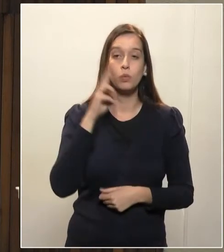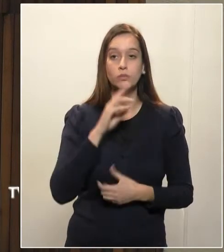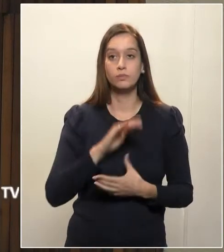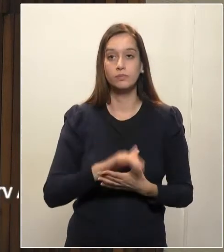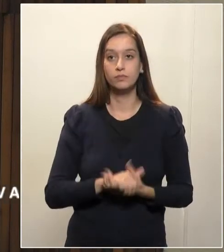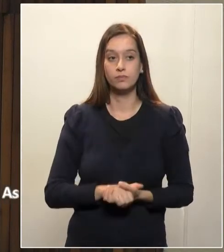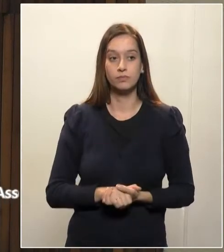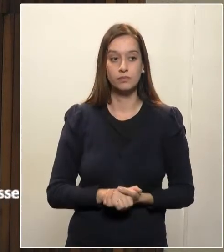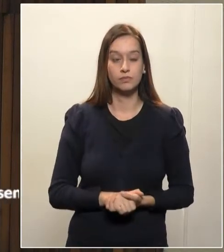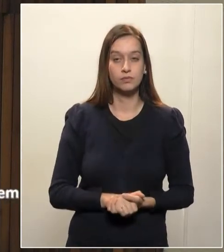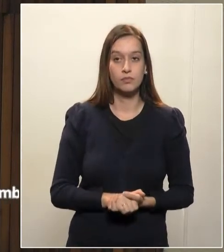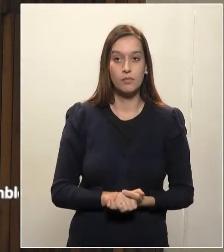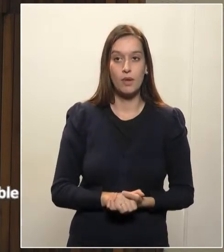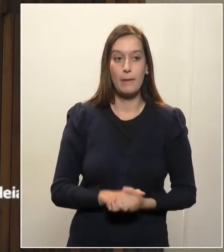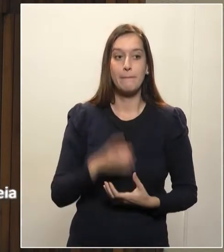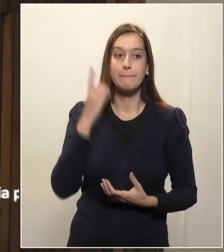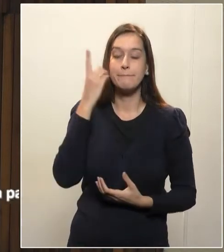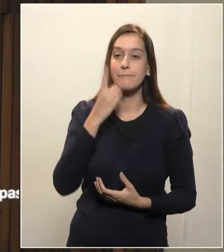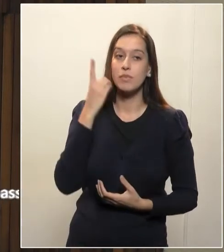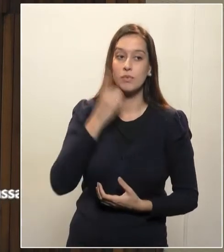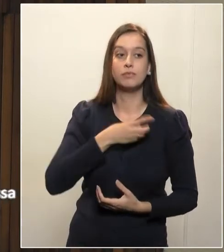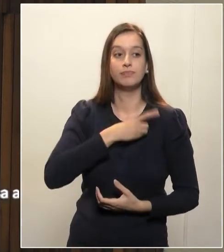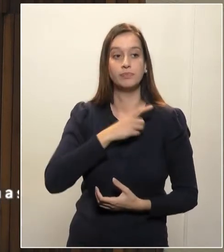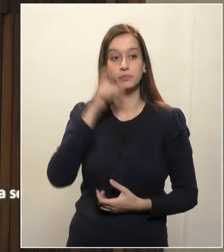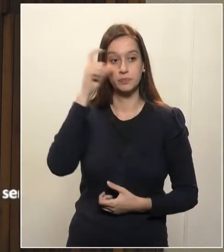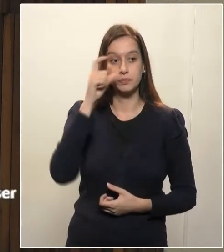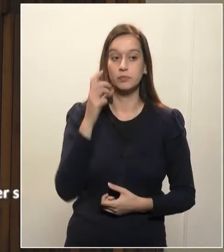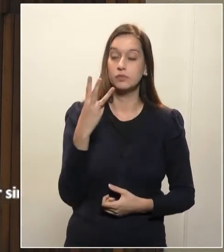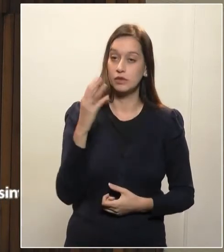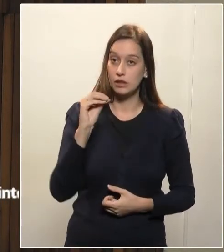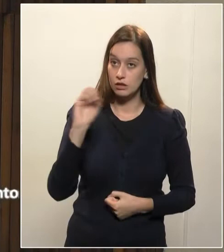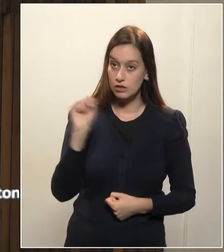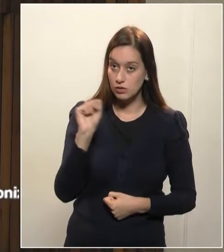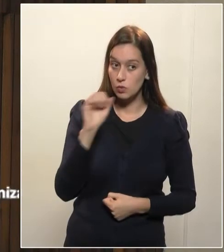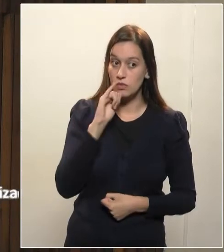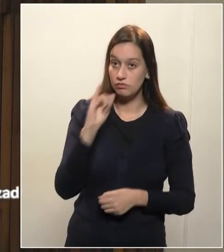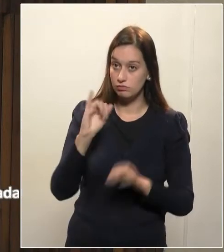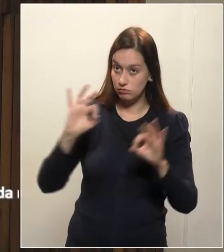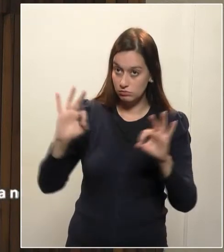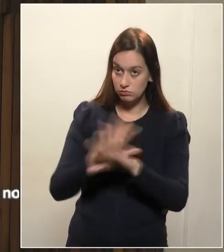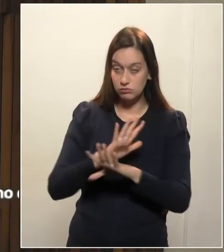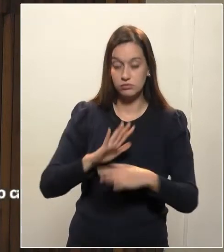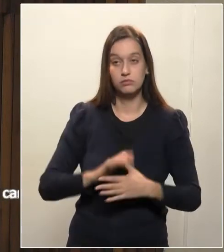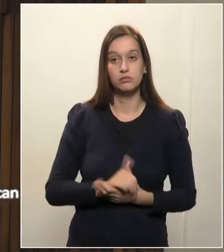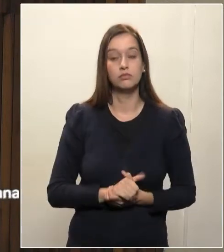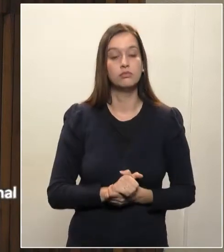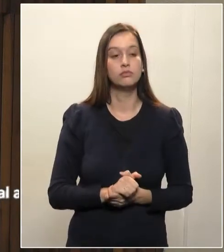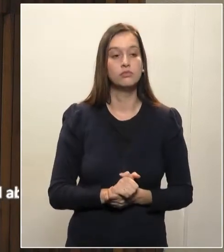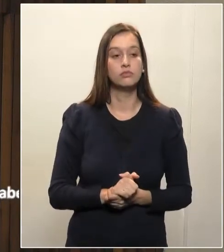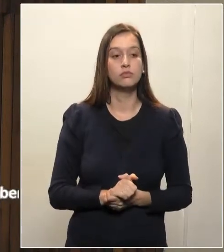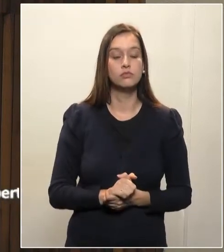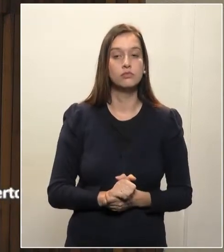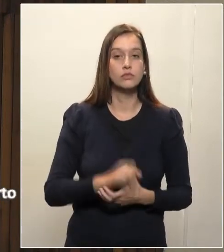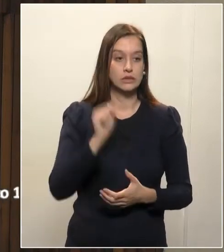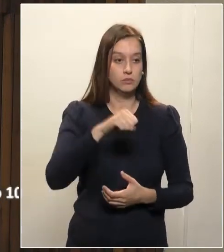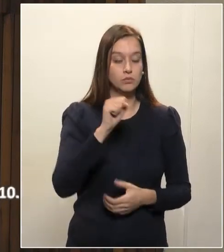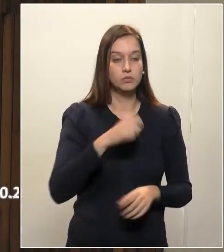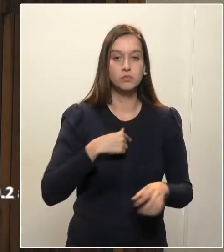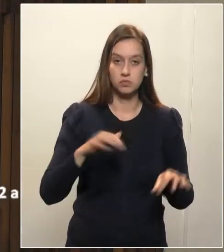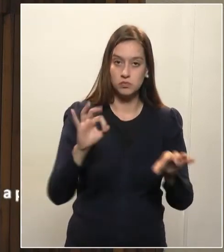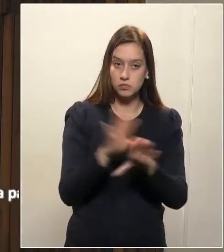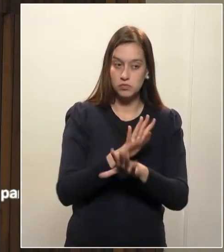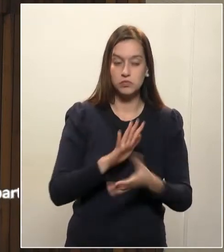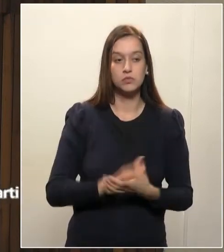Deputado Delegado Calcá, de favor, 30 segundos para concluir. Sim, Também pedimos ao senhor